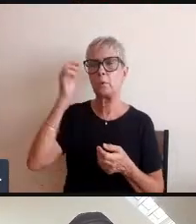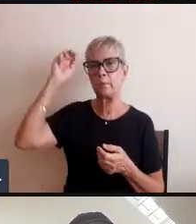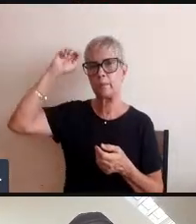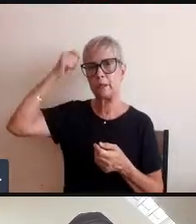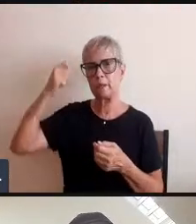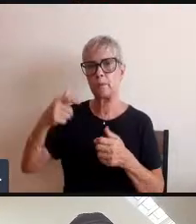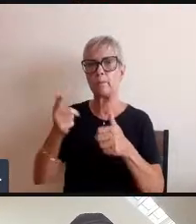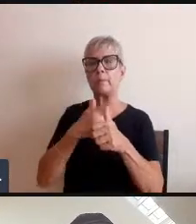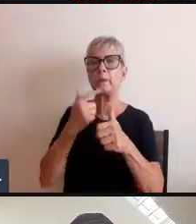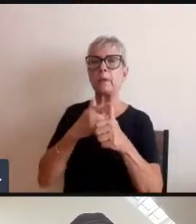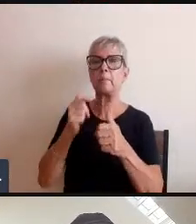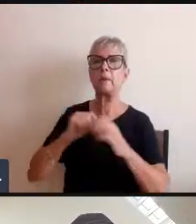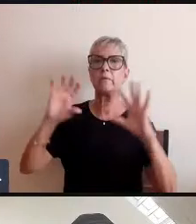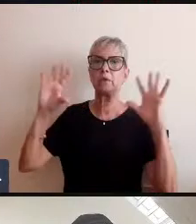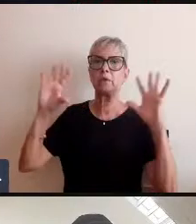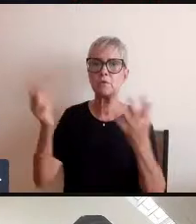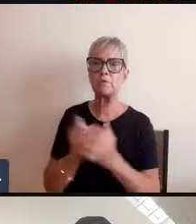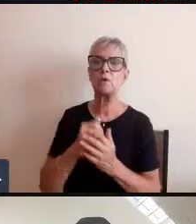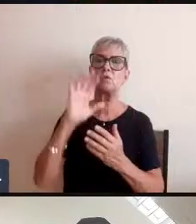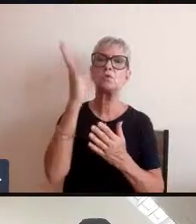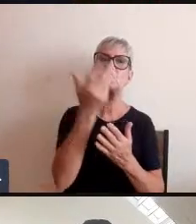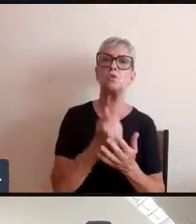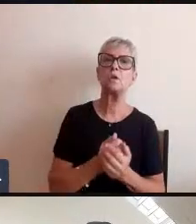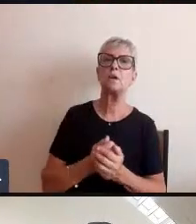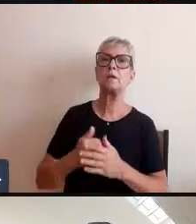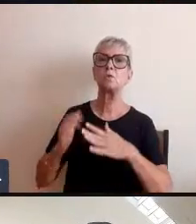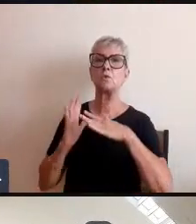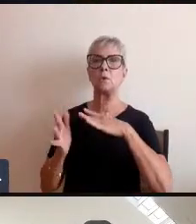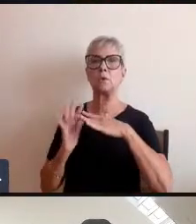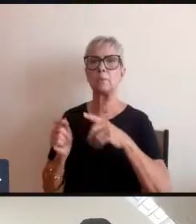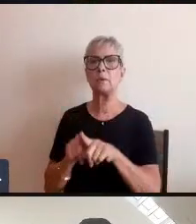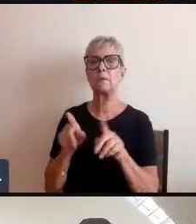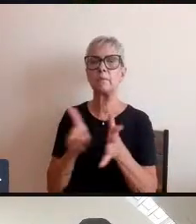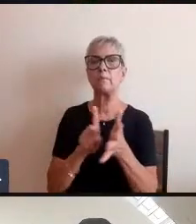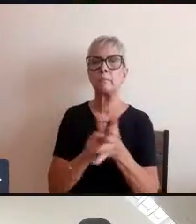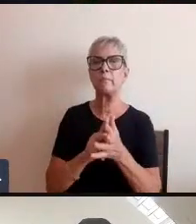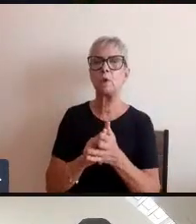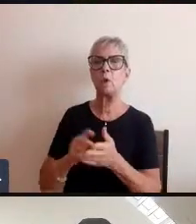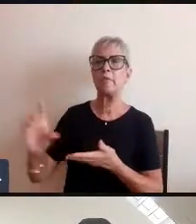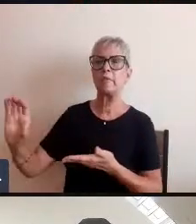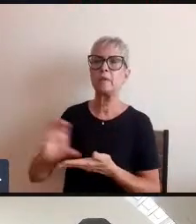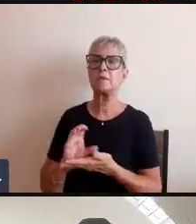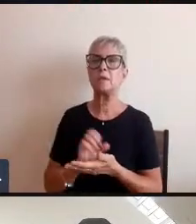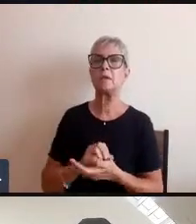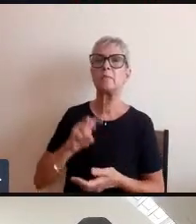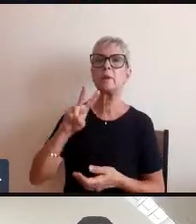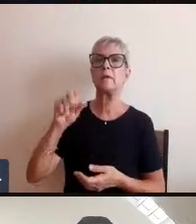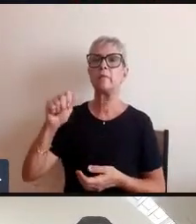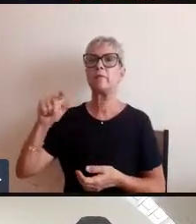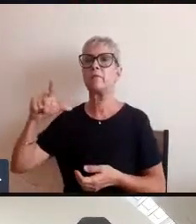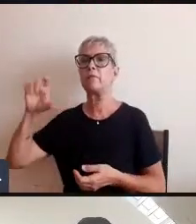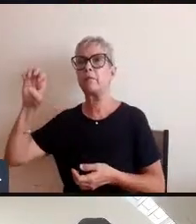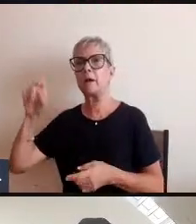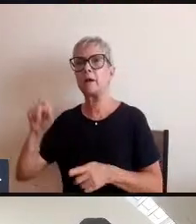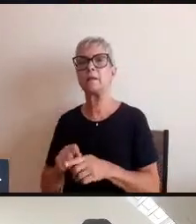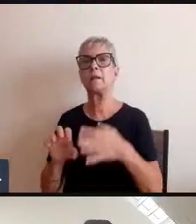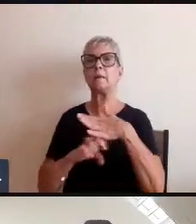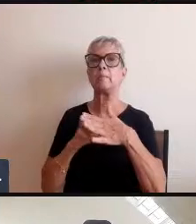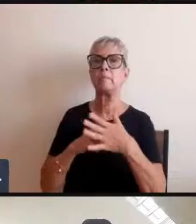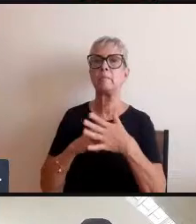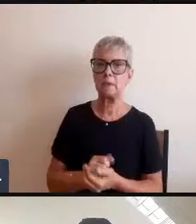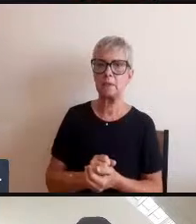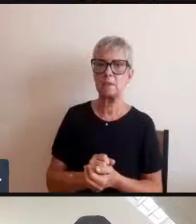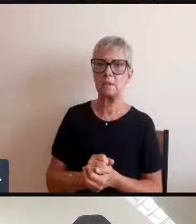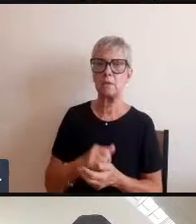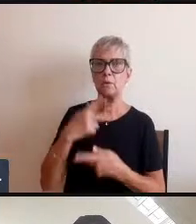arte contemporânea patrocinado por quem? pela Vale quando eu estou trabalhando a questão da família do